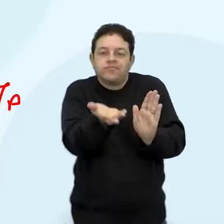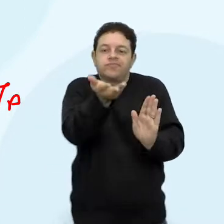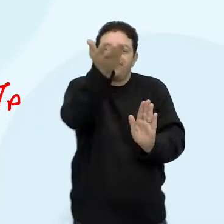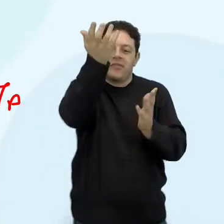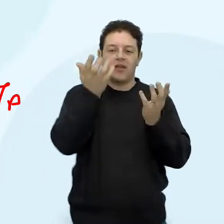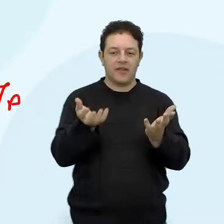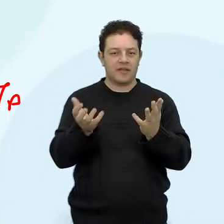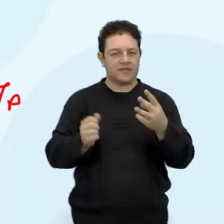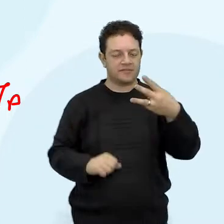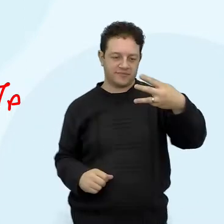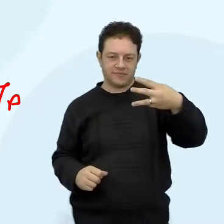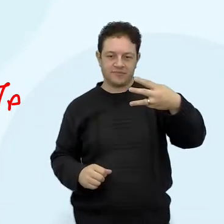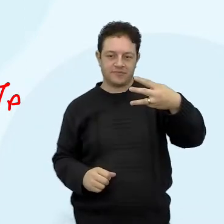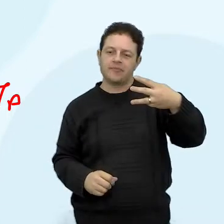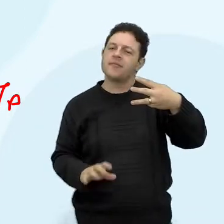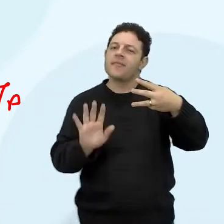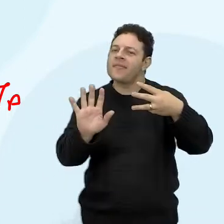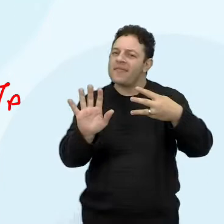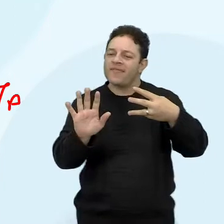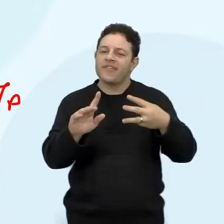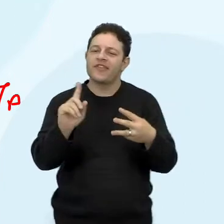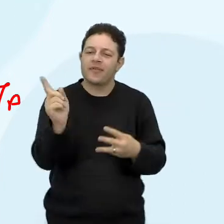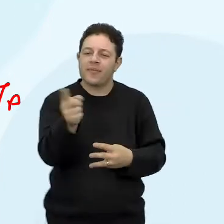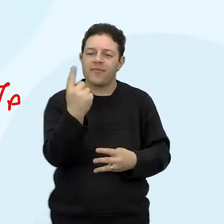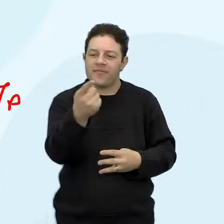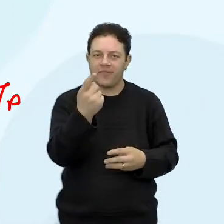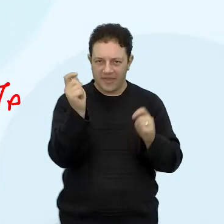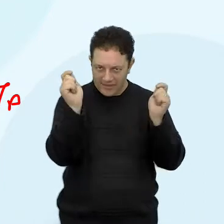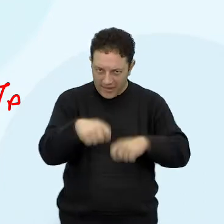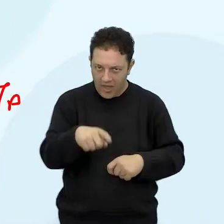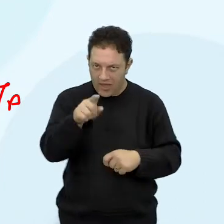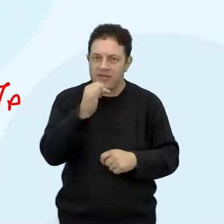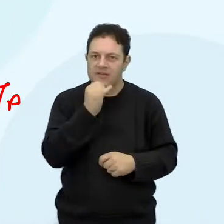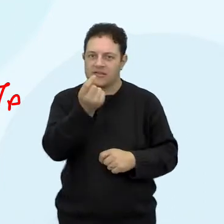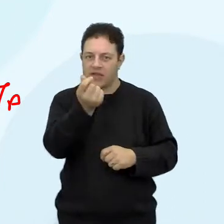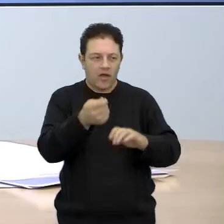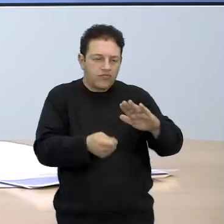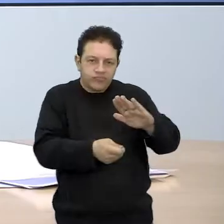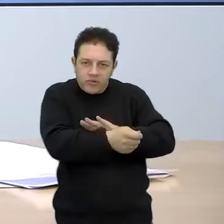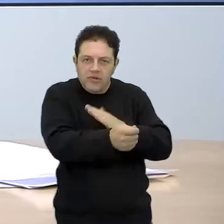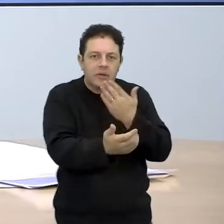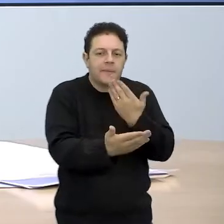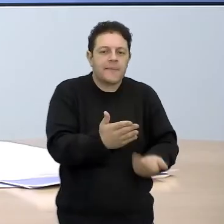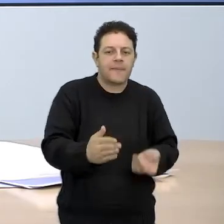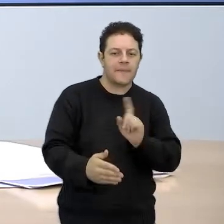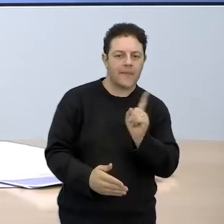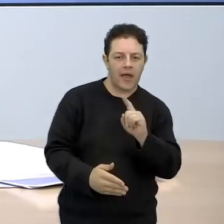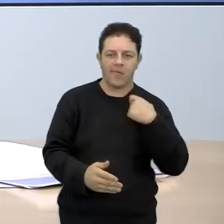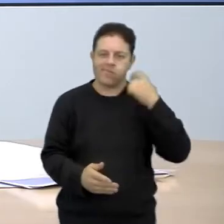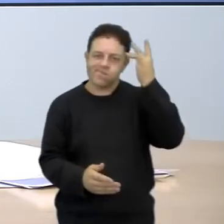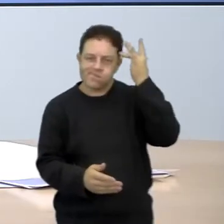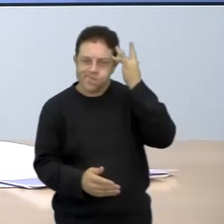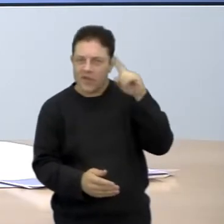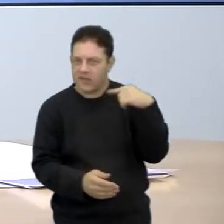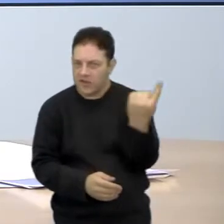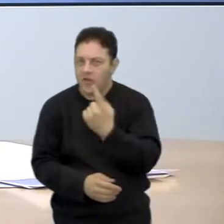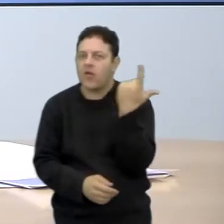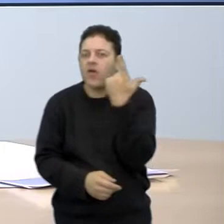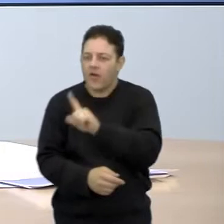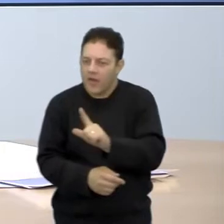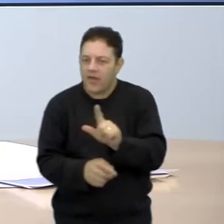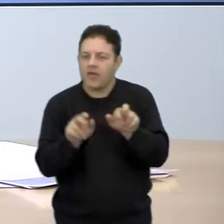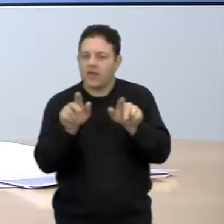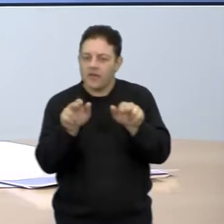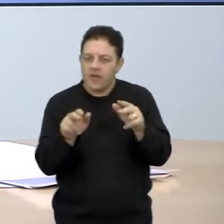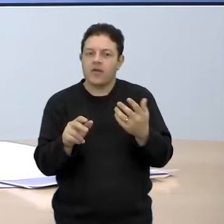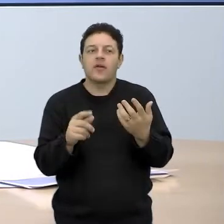Será que a gente consegue aí investir sem perder? Será que esse risco a gente consegue assumir?